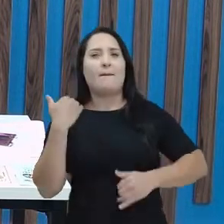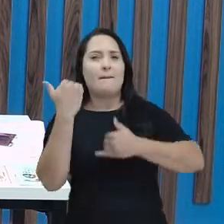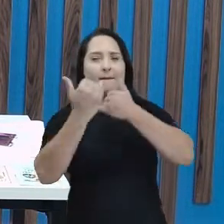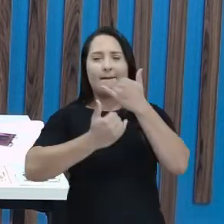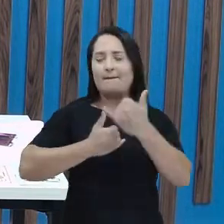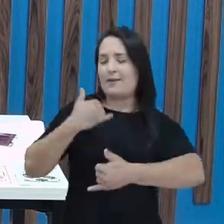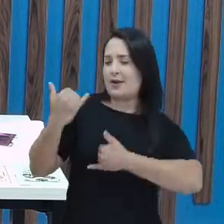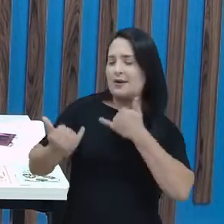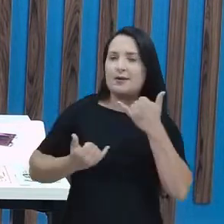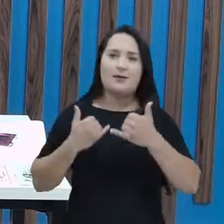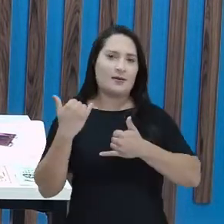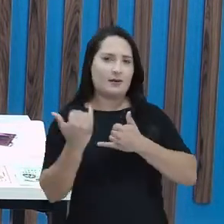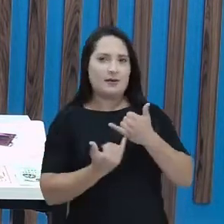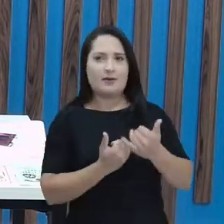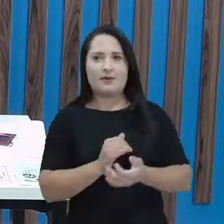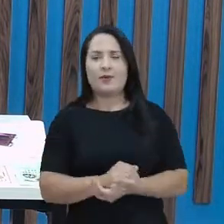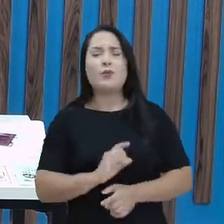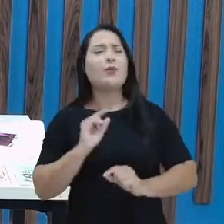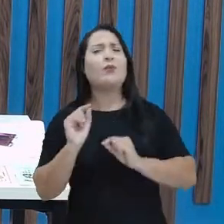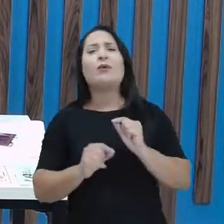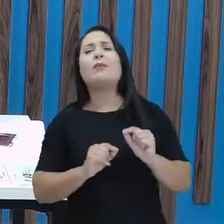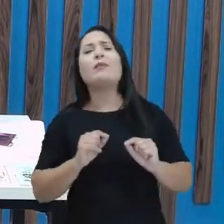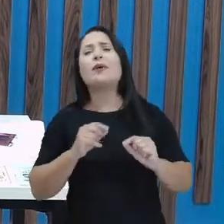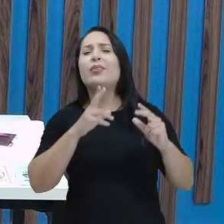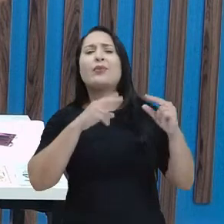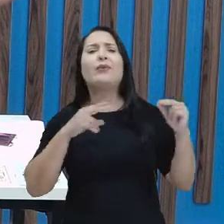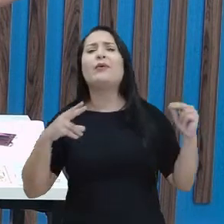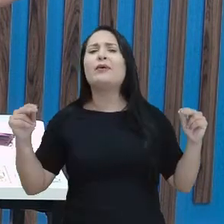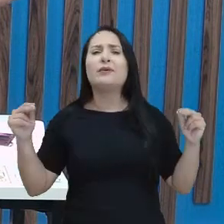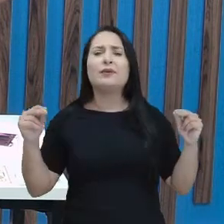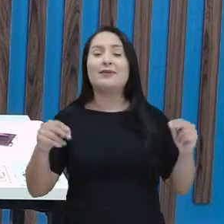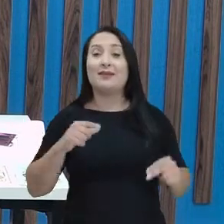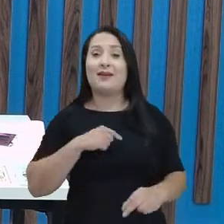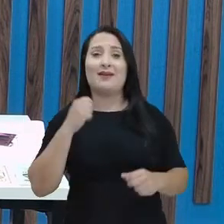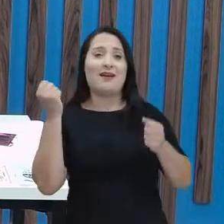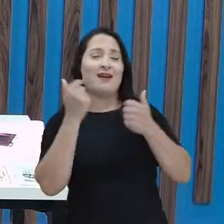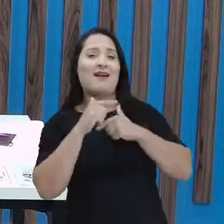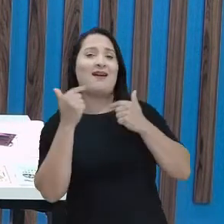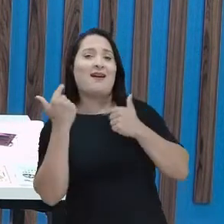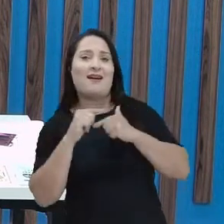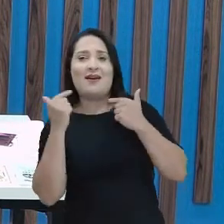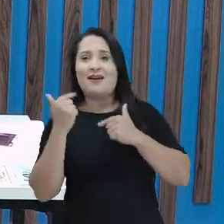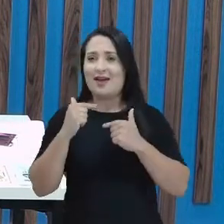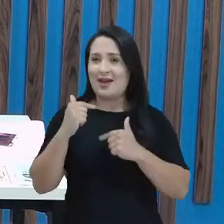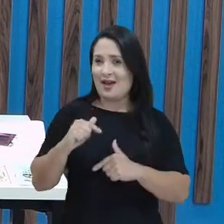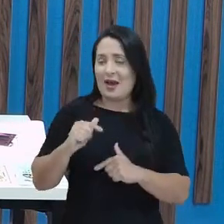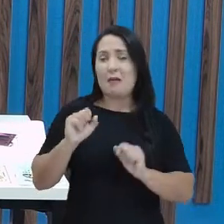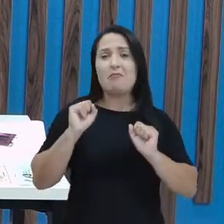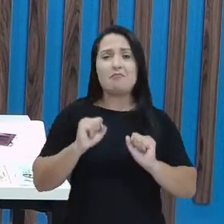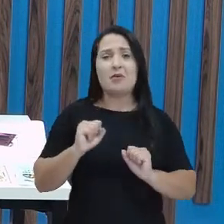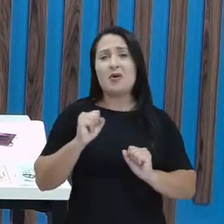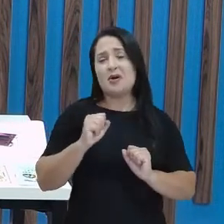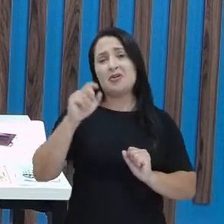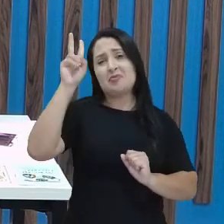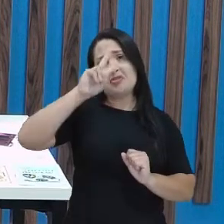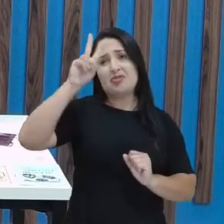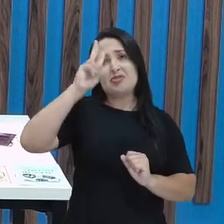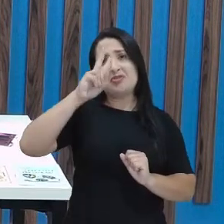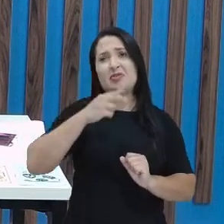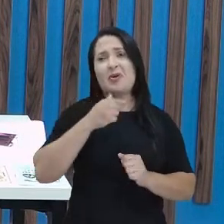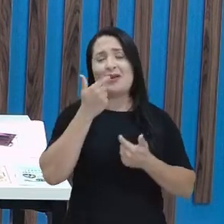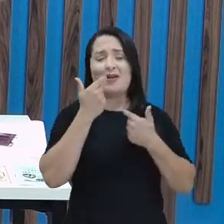certo? O que mais que tem no cordel? Tem humor. Você pode contar no cordel uma história engraçada.